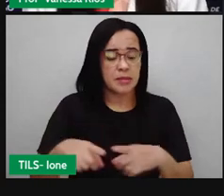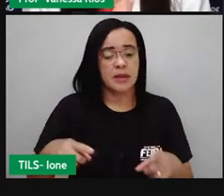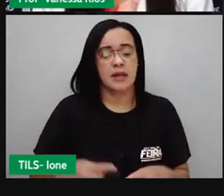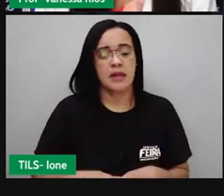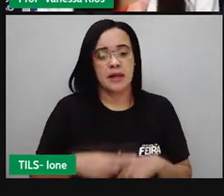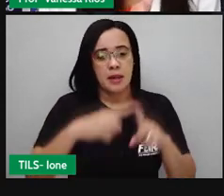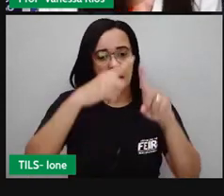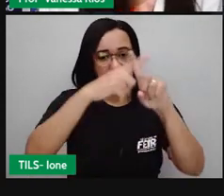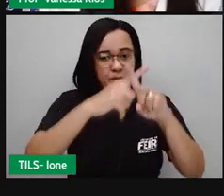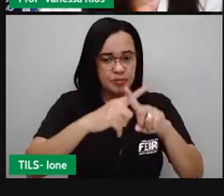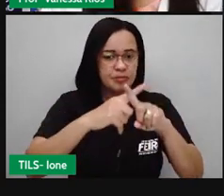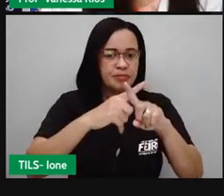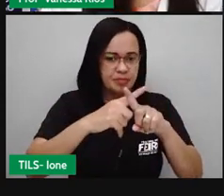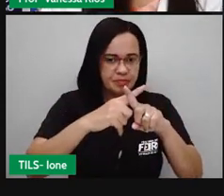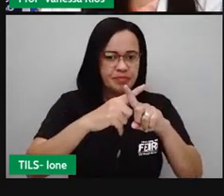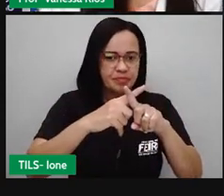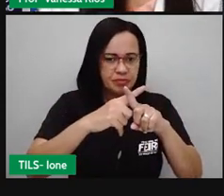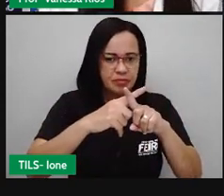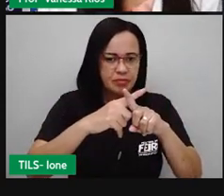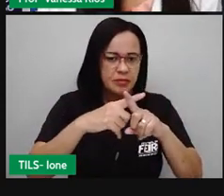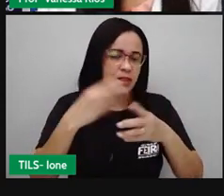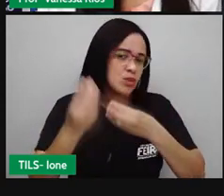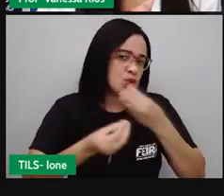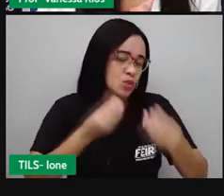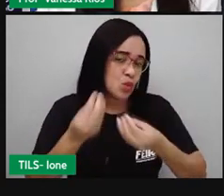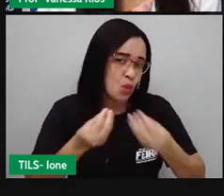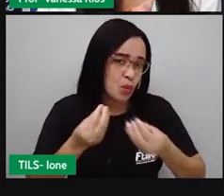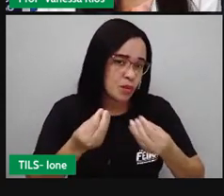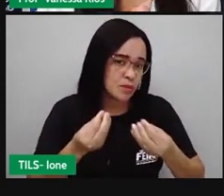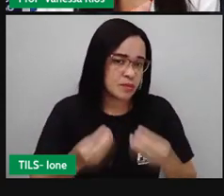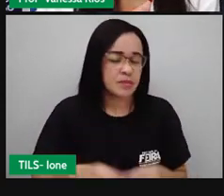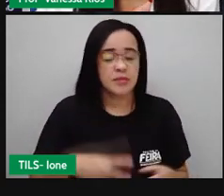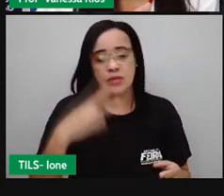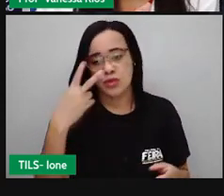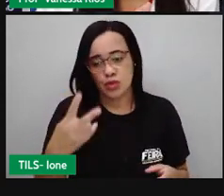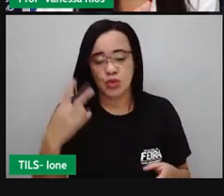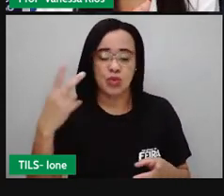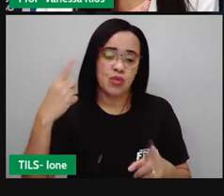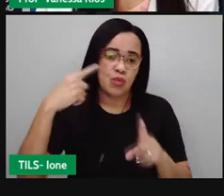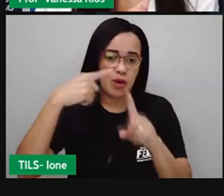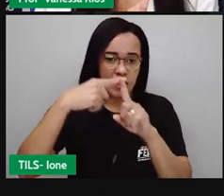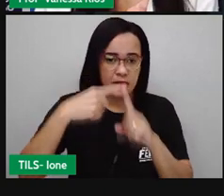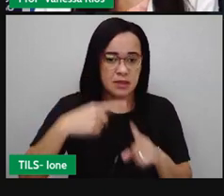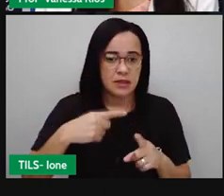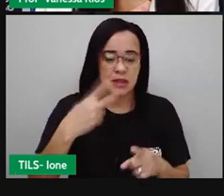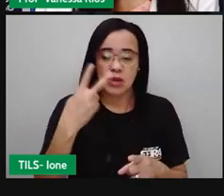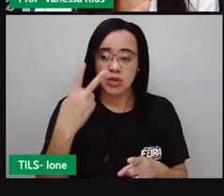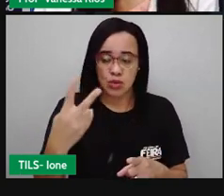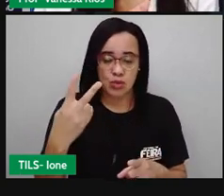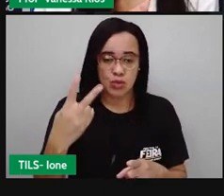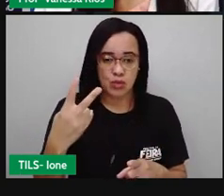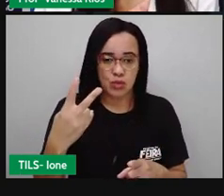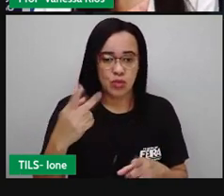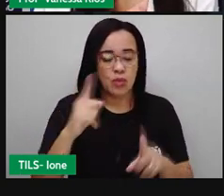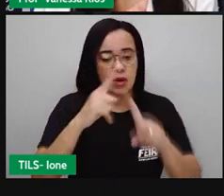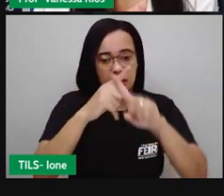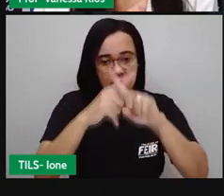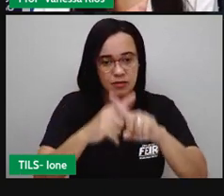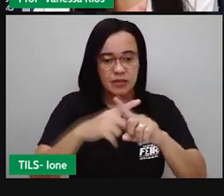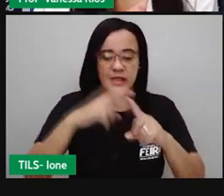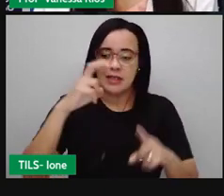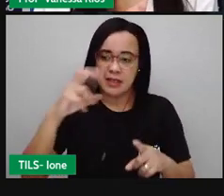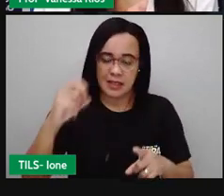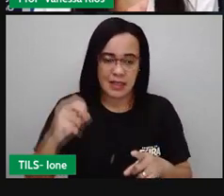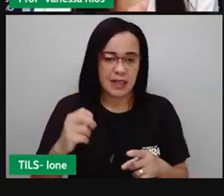500, fazer aí duas vezes 500. Que eu vou achar aí o mesmo resultado. Mil. E aí mil